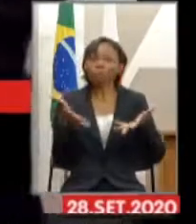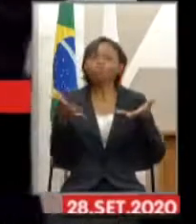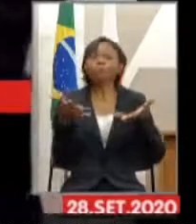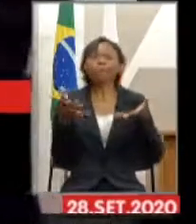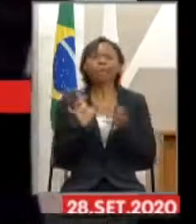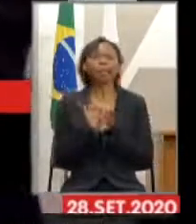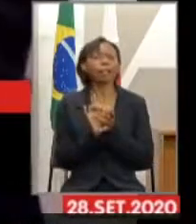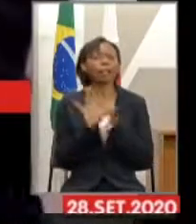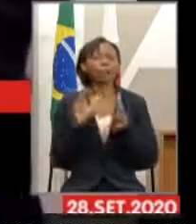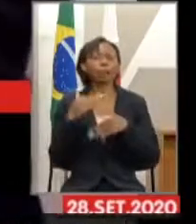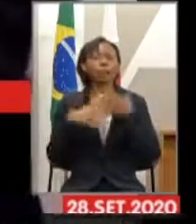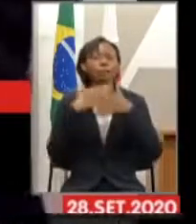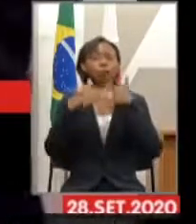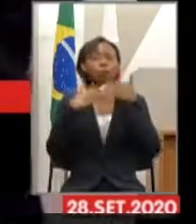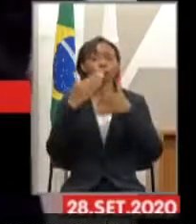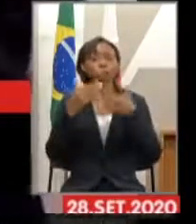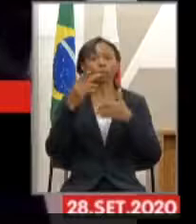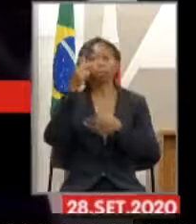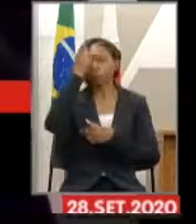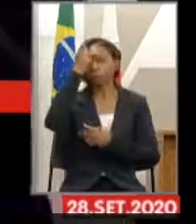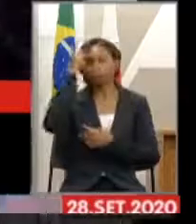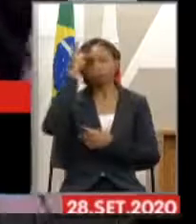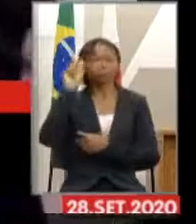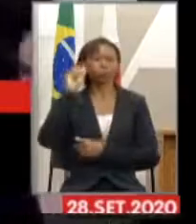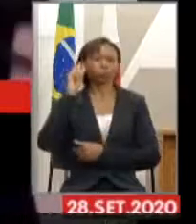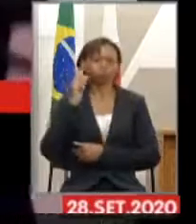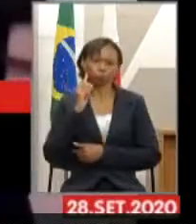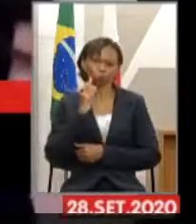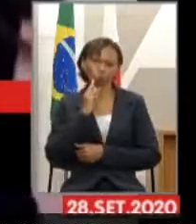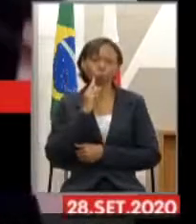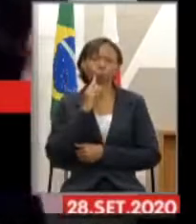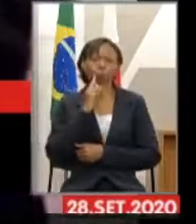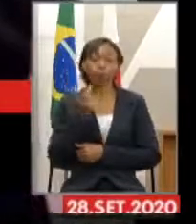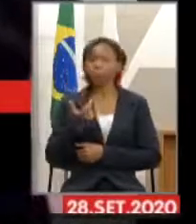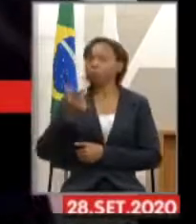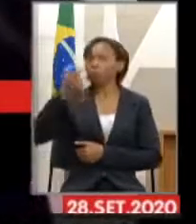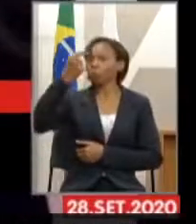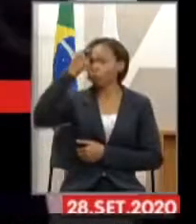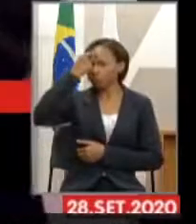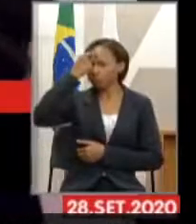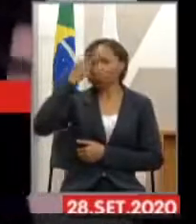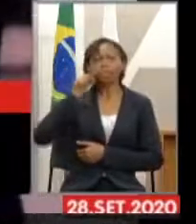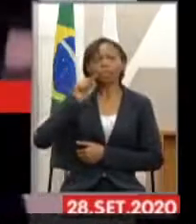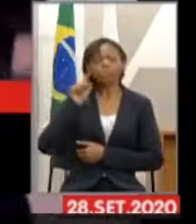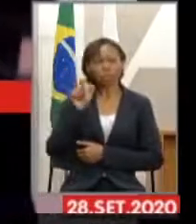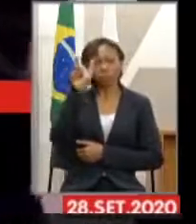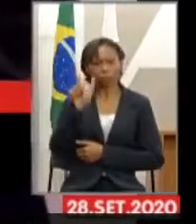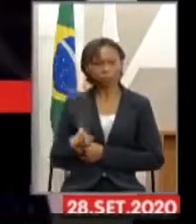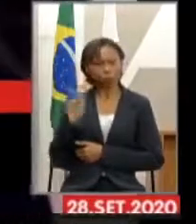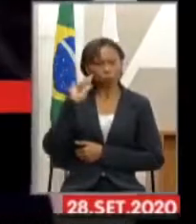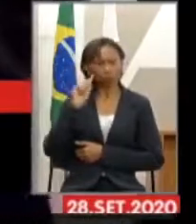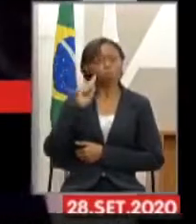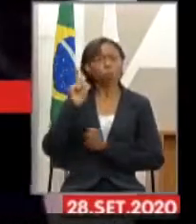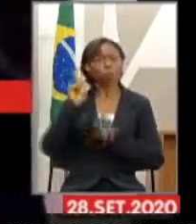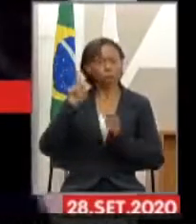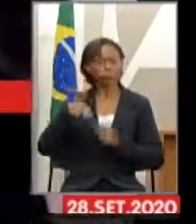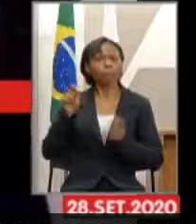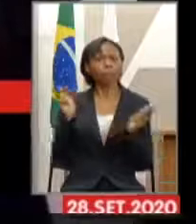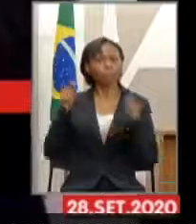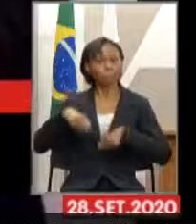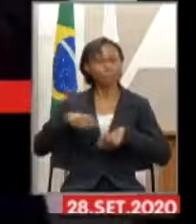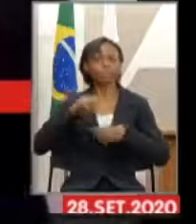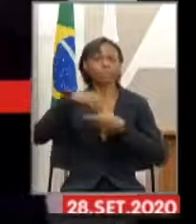desenvolvimento da pessoa surda, com plena consciência de suas capacidades, de sua importância na sociedade, claro,